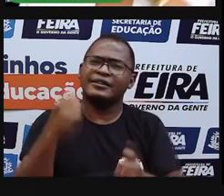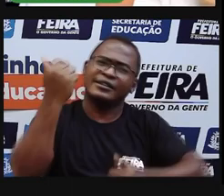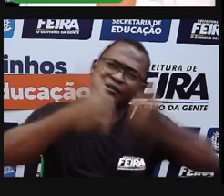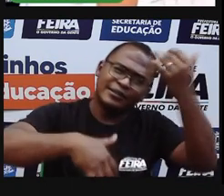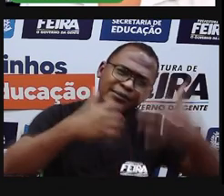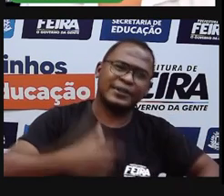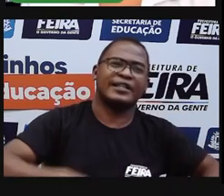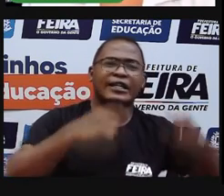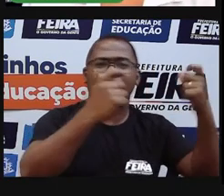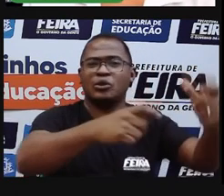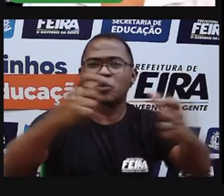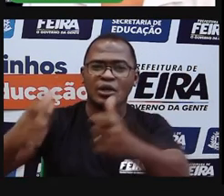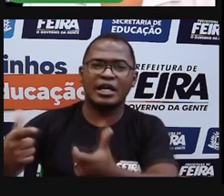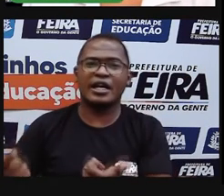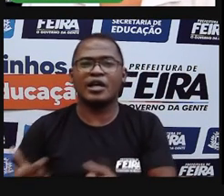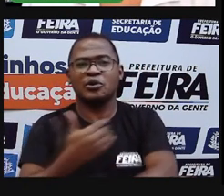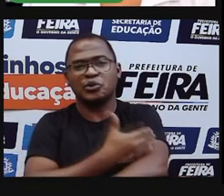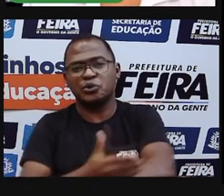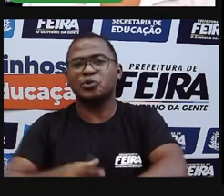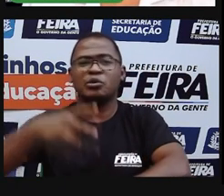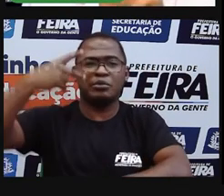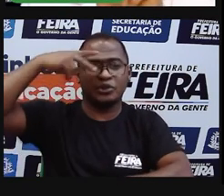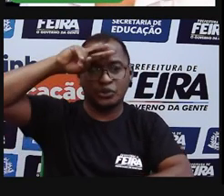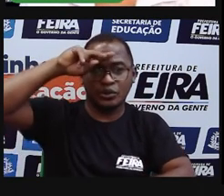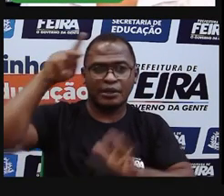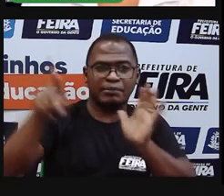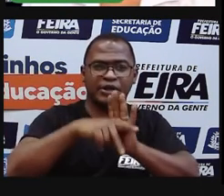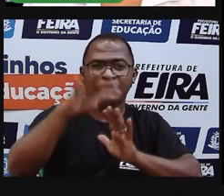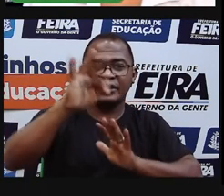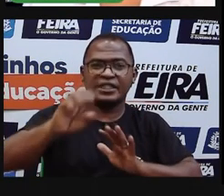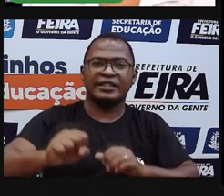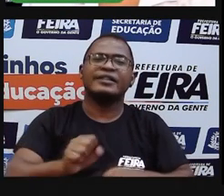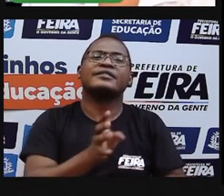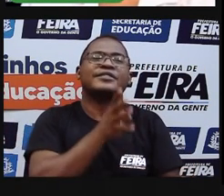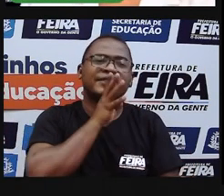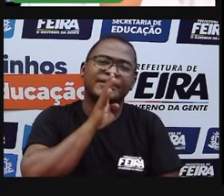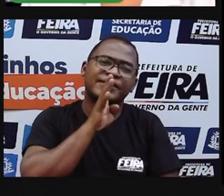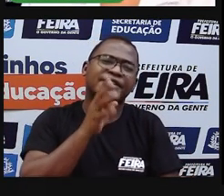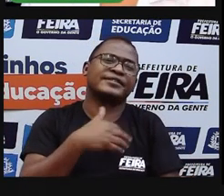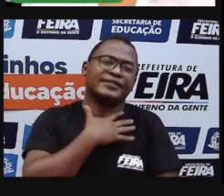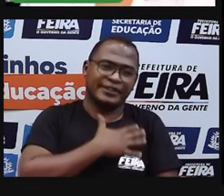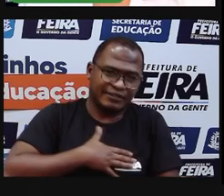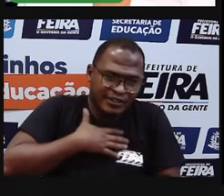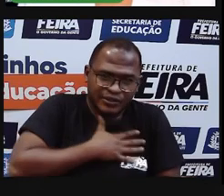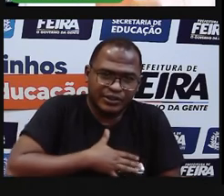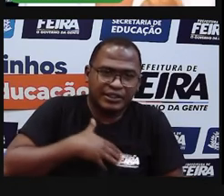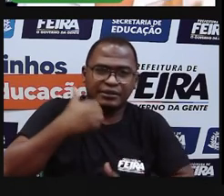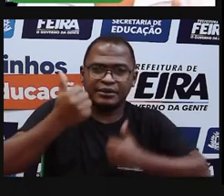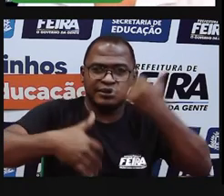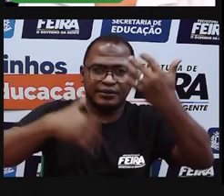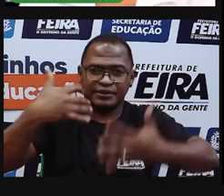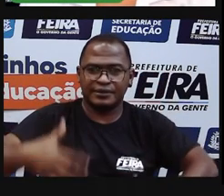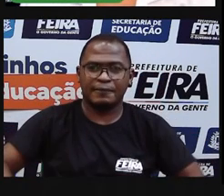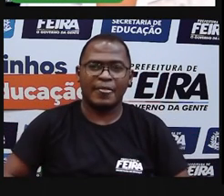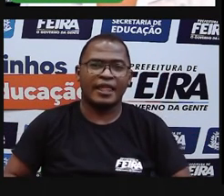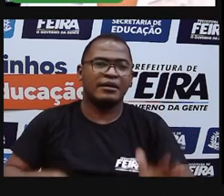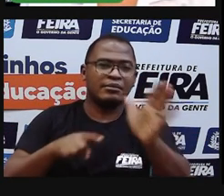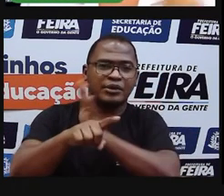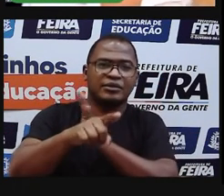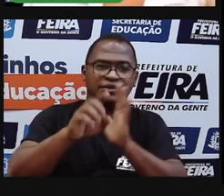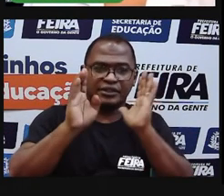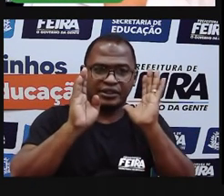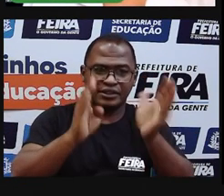uma boa parte de história da nossa cidade. eu tenho certeza que vocês vão gostar. Eu queria saber de vocês, se vocês já conhecem,